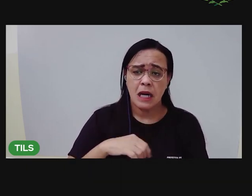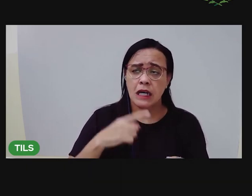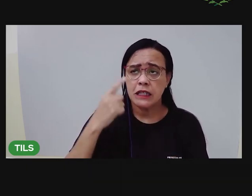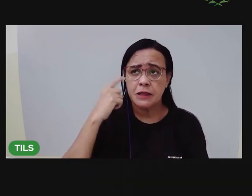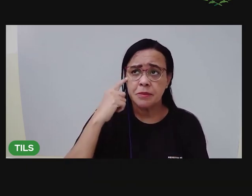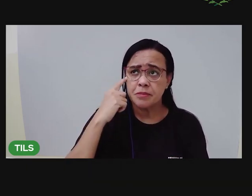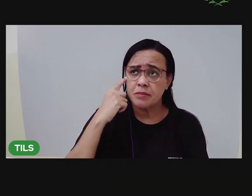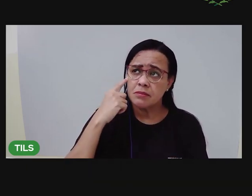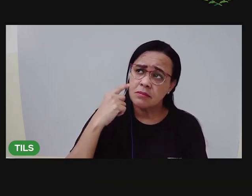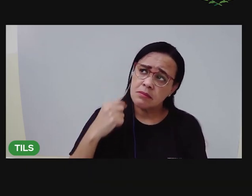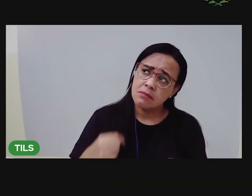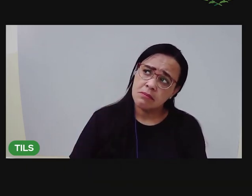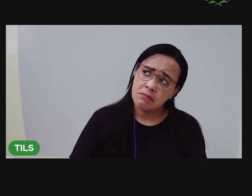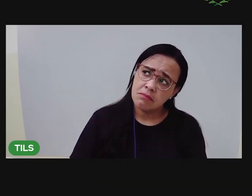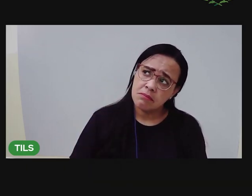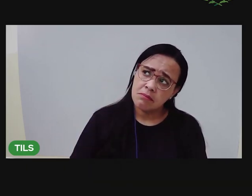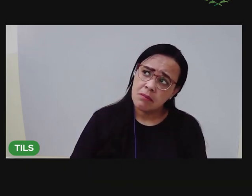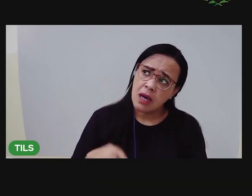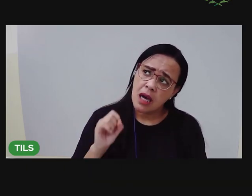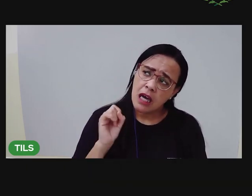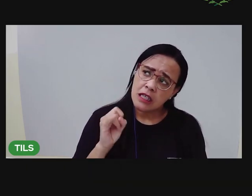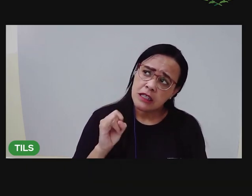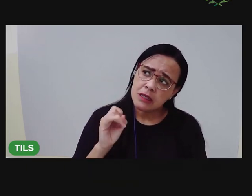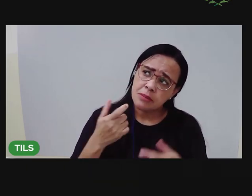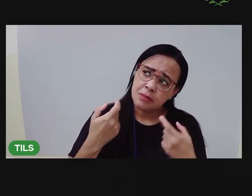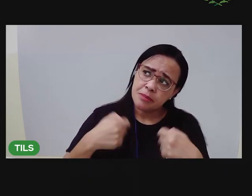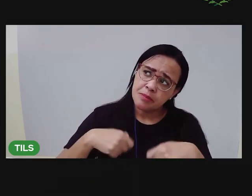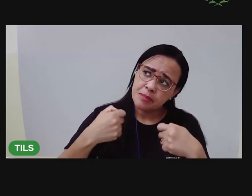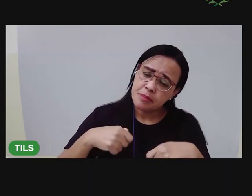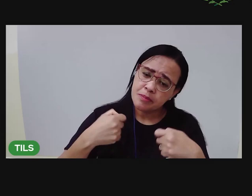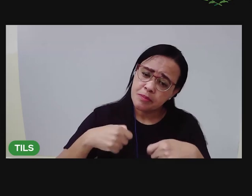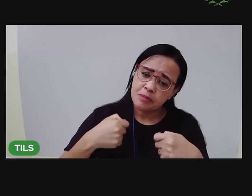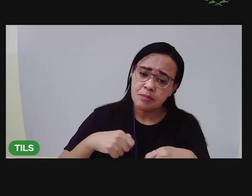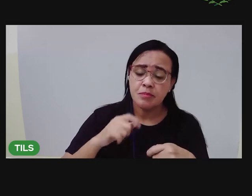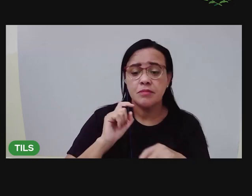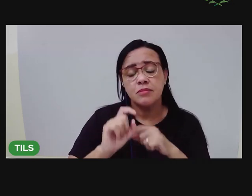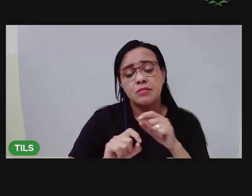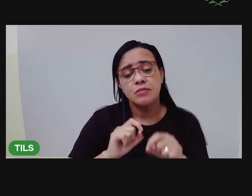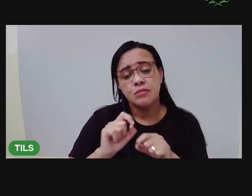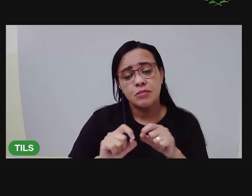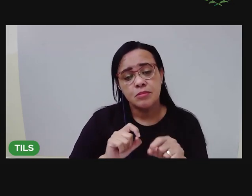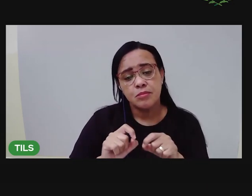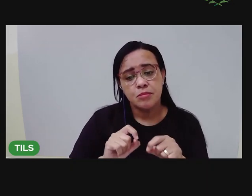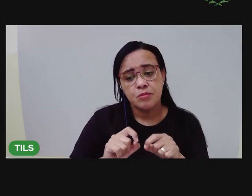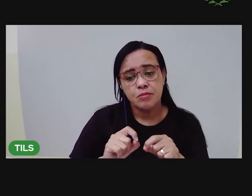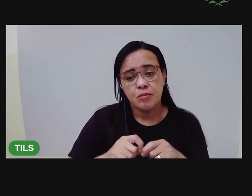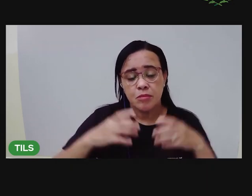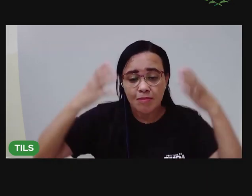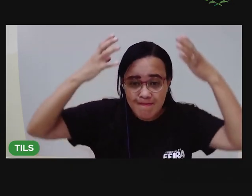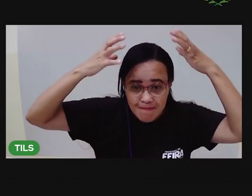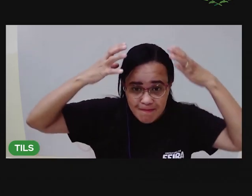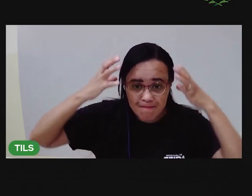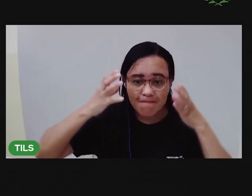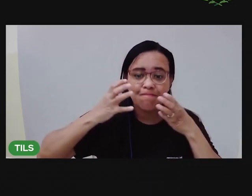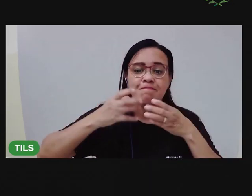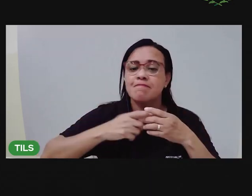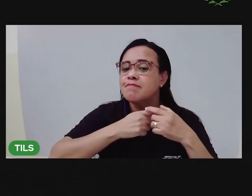E se você precisar de um capacete?